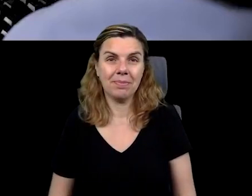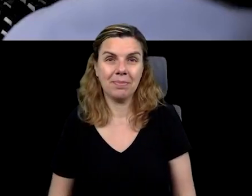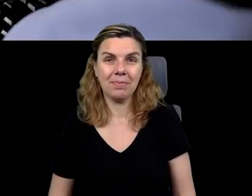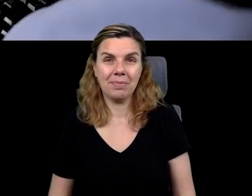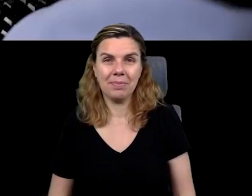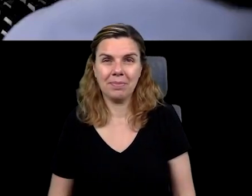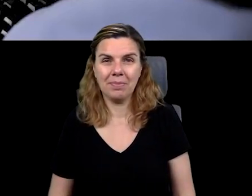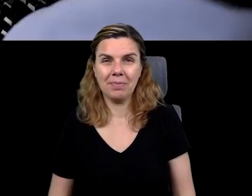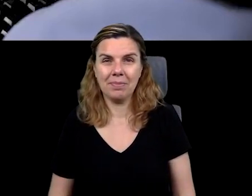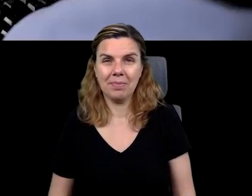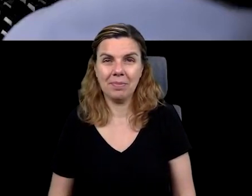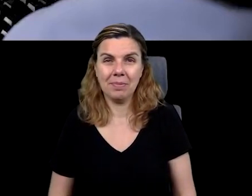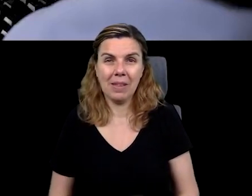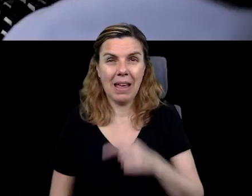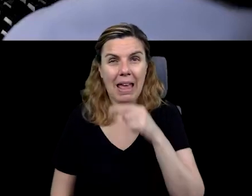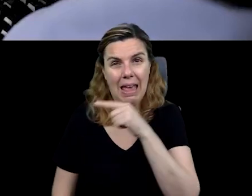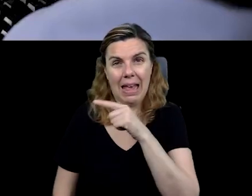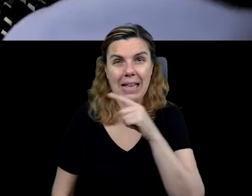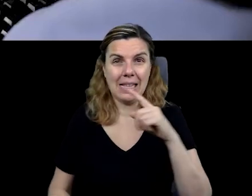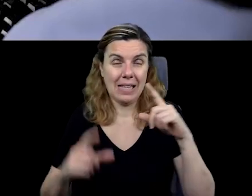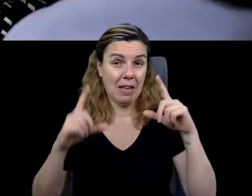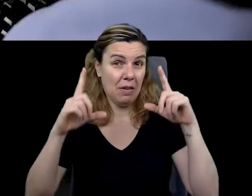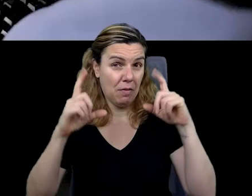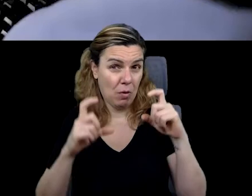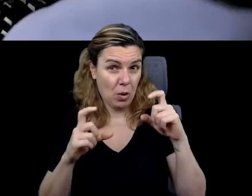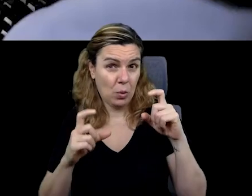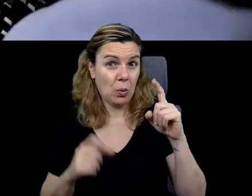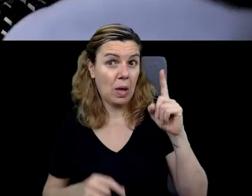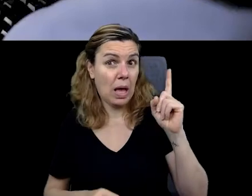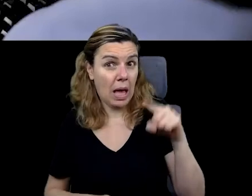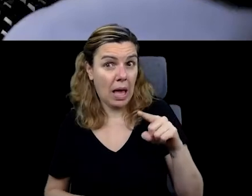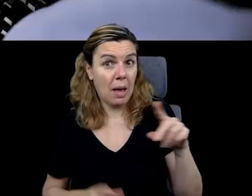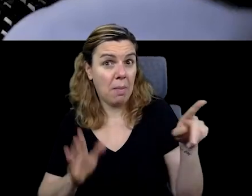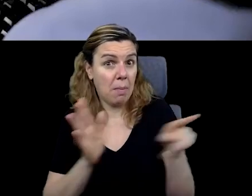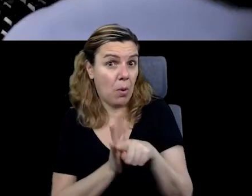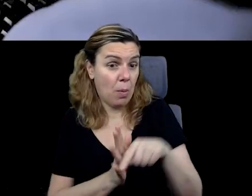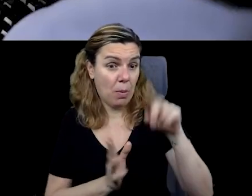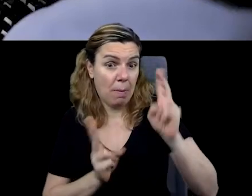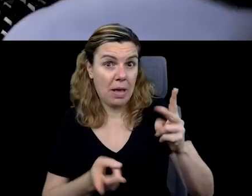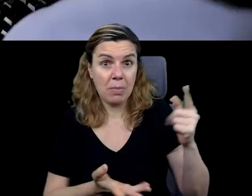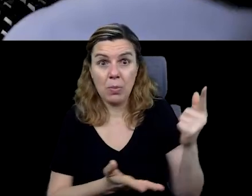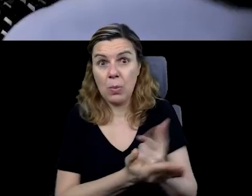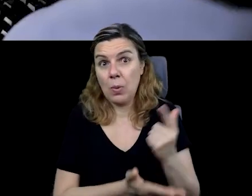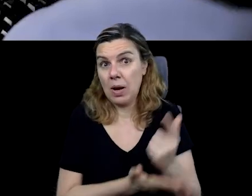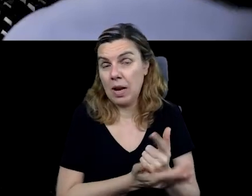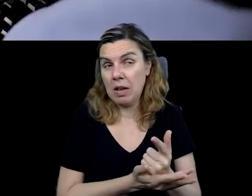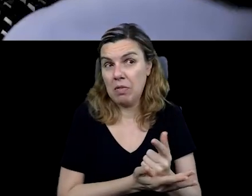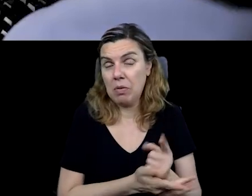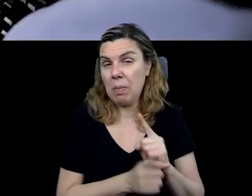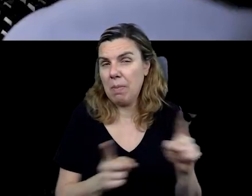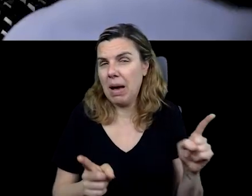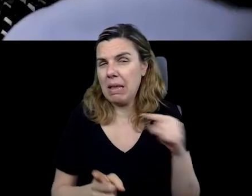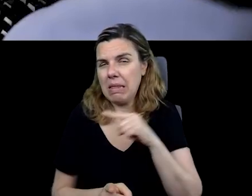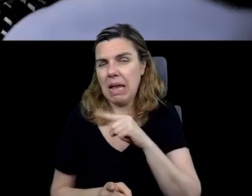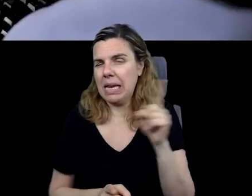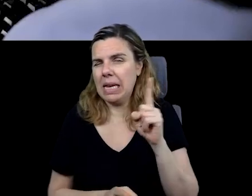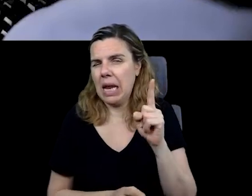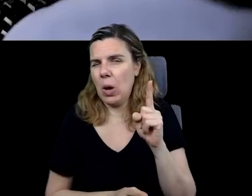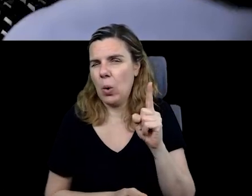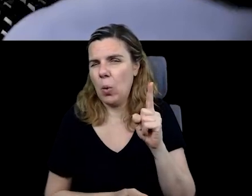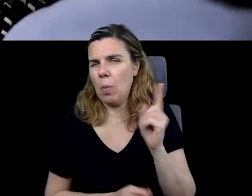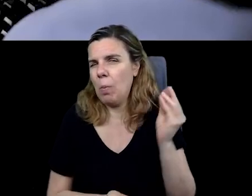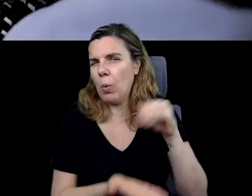Será que essa imagem era uma imagem desse livro que, de repente, não entrou nesse livro? São muitas as